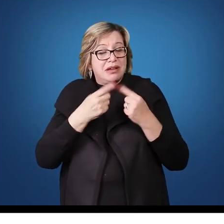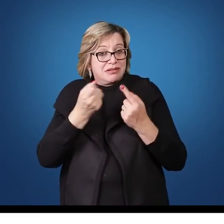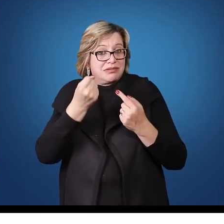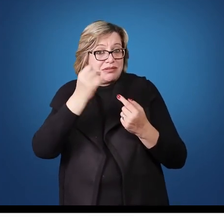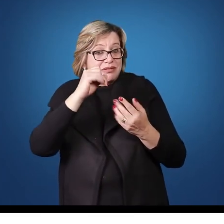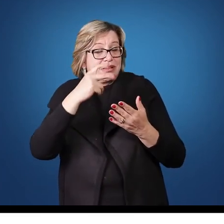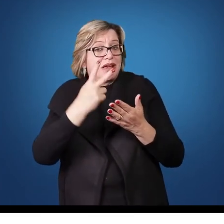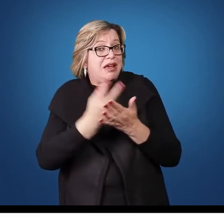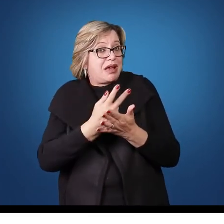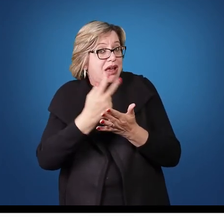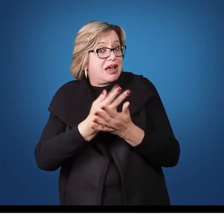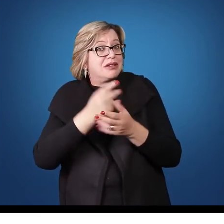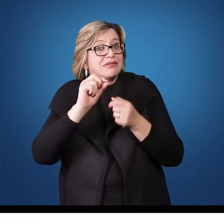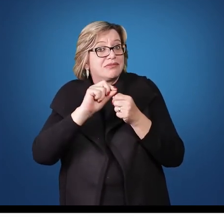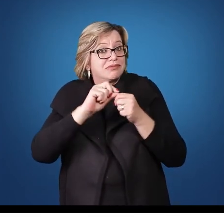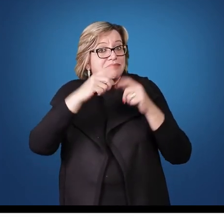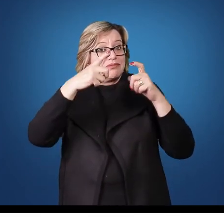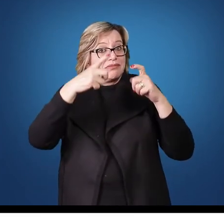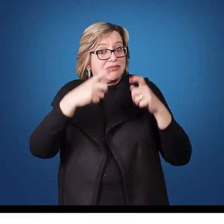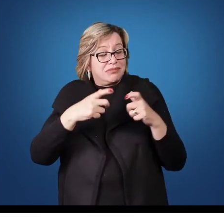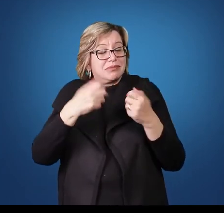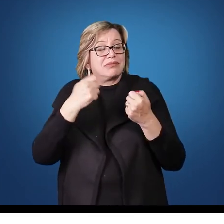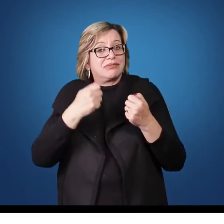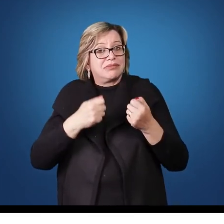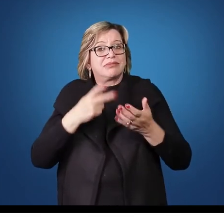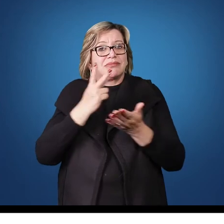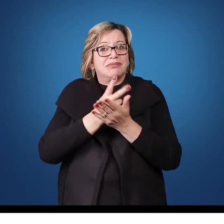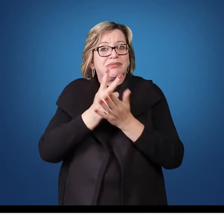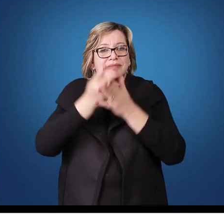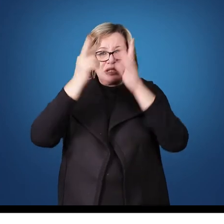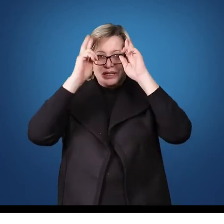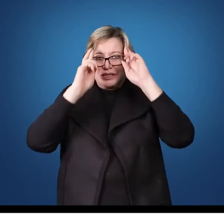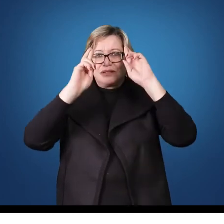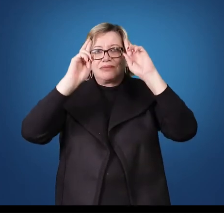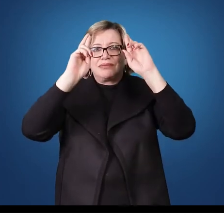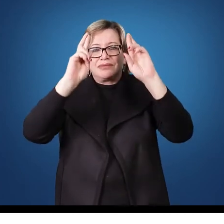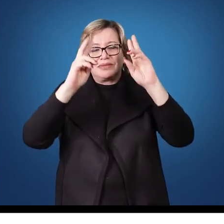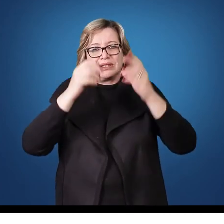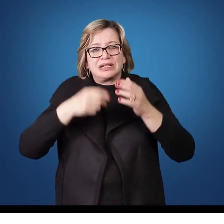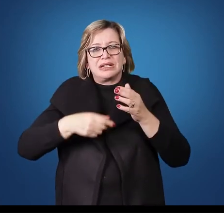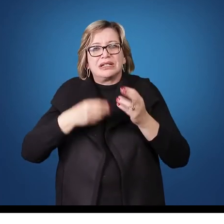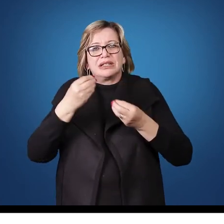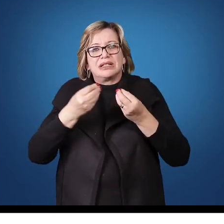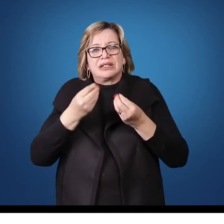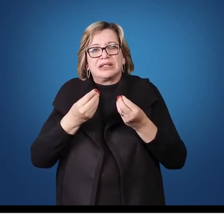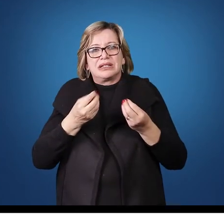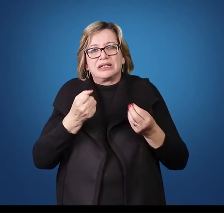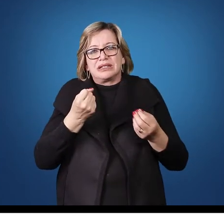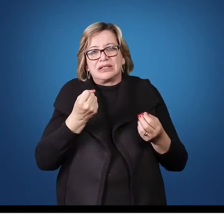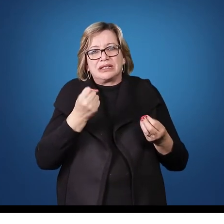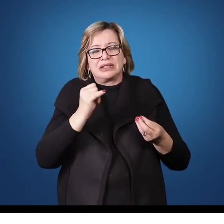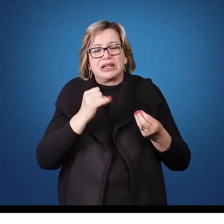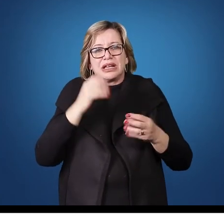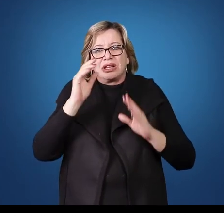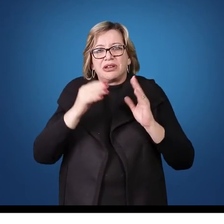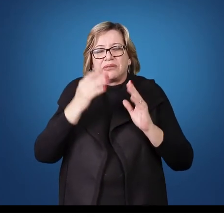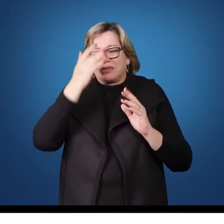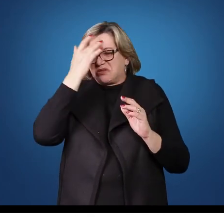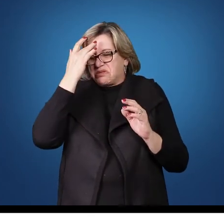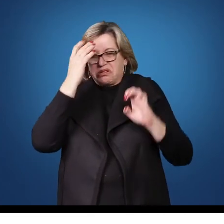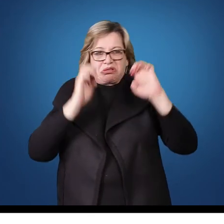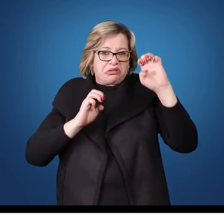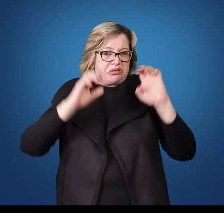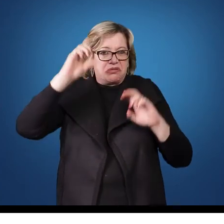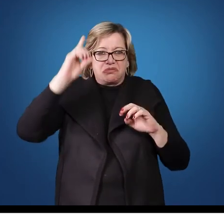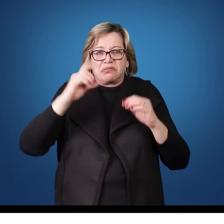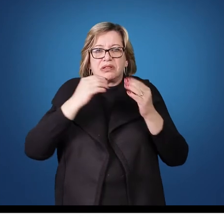nós temos que manter a manutenção da posição inicial dos 6 quadrantes antes do jogo, seja quem está à minha esquerda